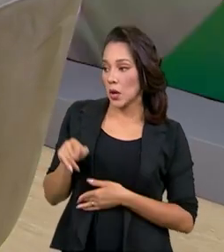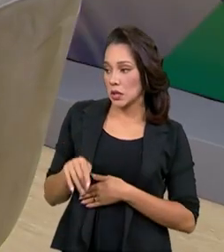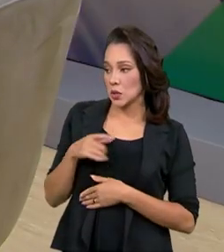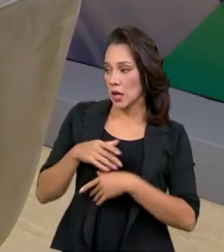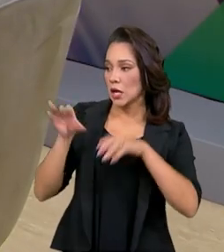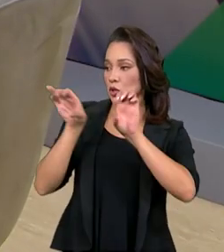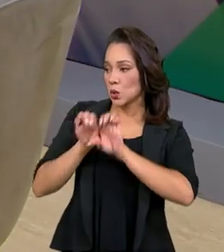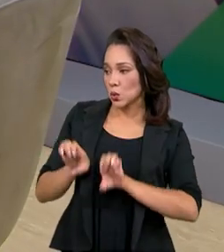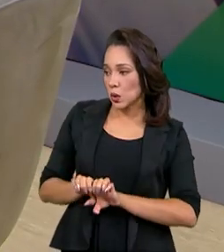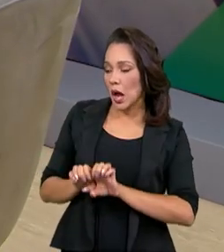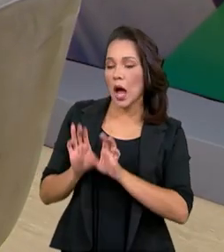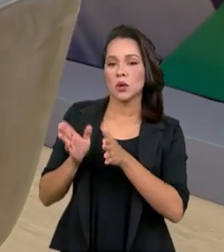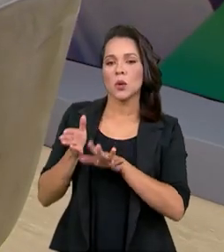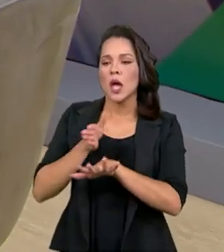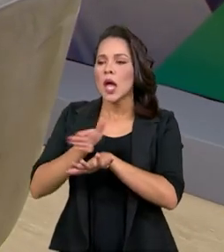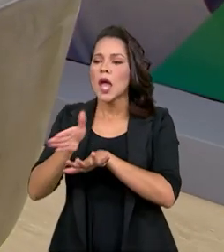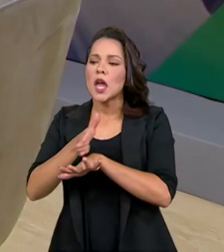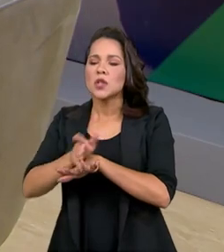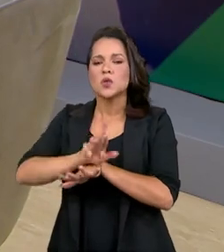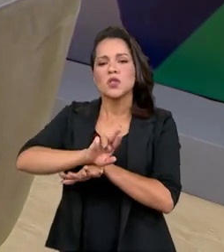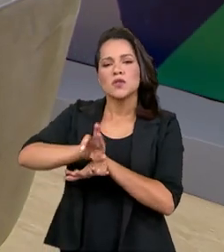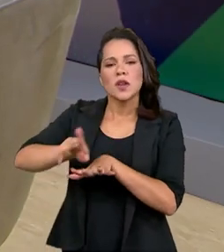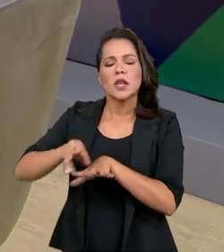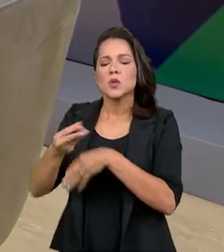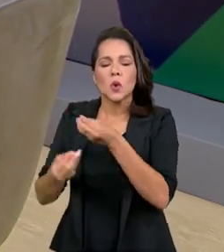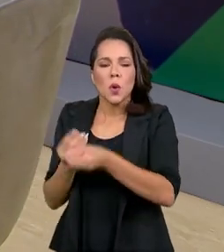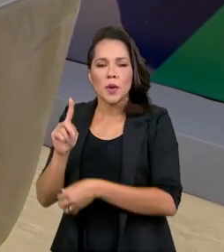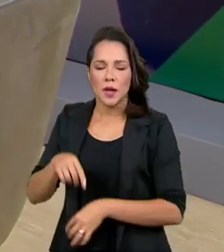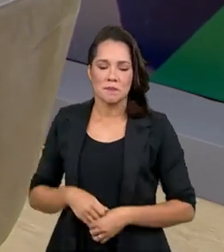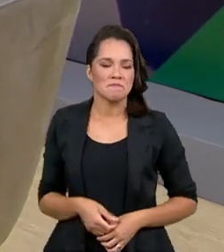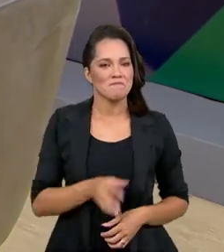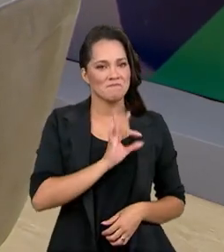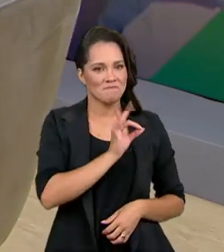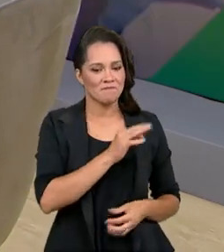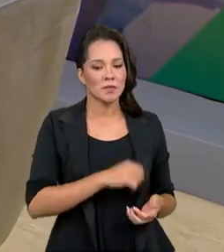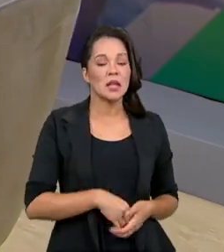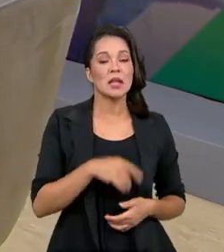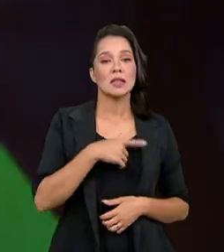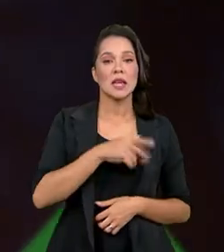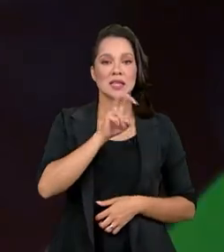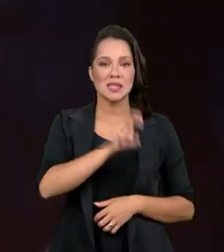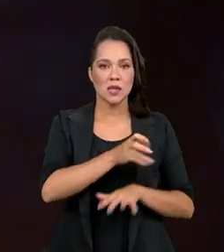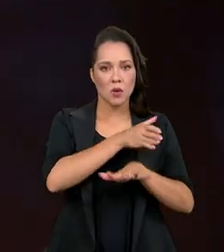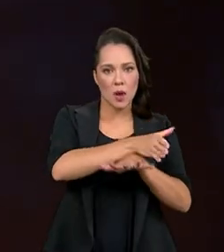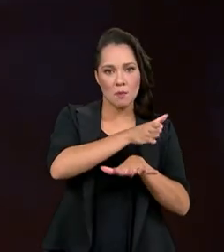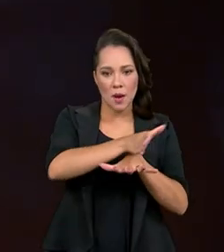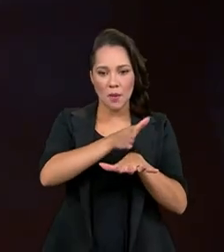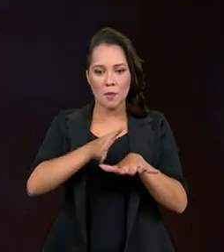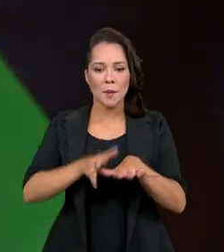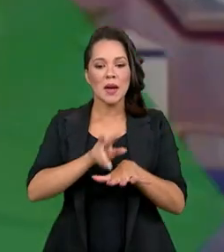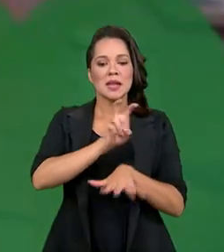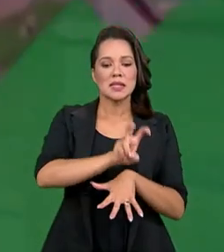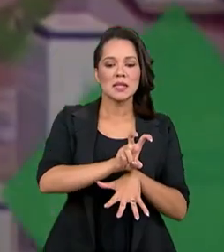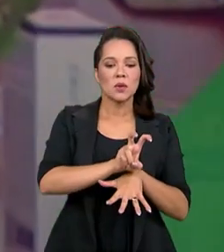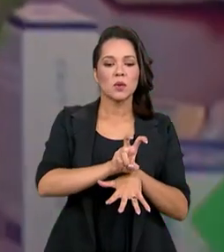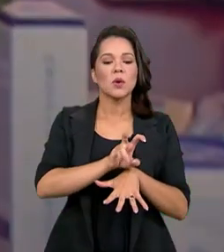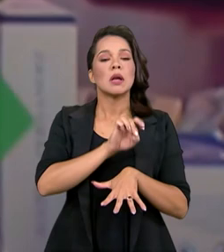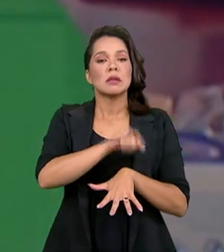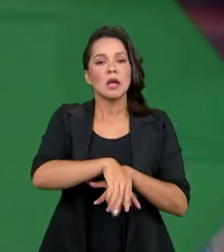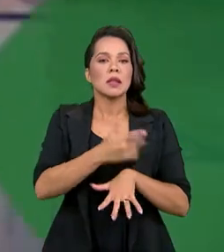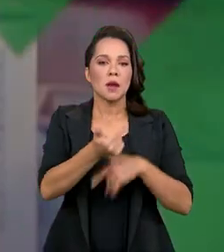estruturado em eixos diferentes? Como é que é? Exatamente. Nós temos cinco eixos dentro do programa. Nós trabalhamos com